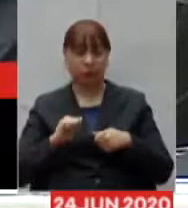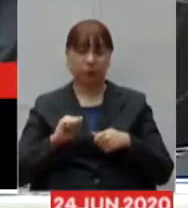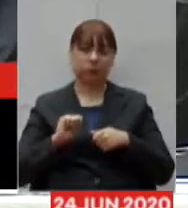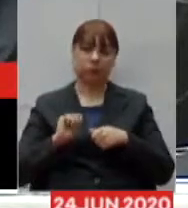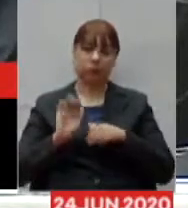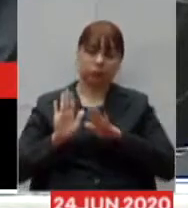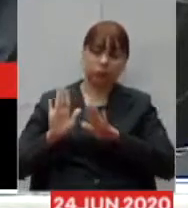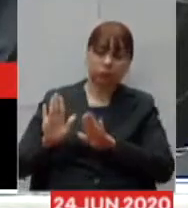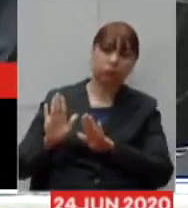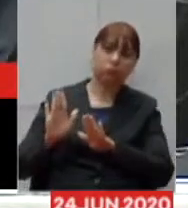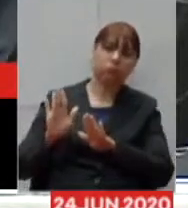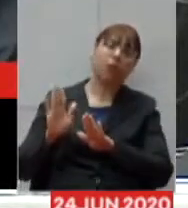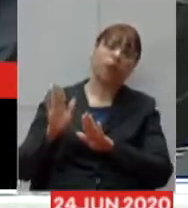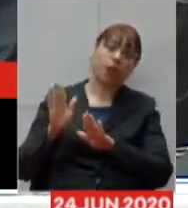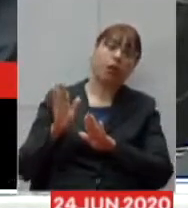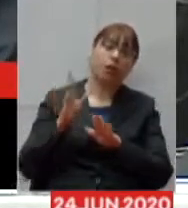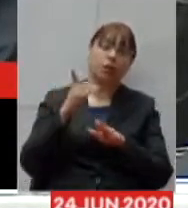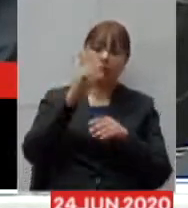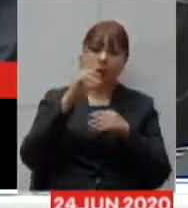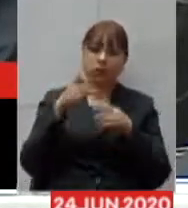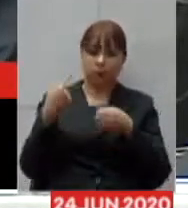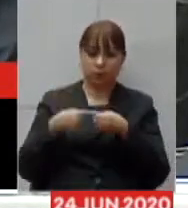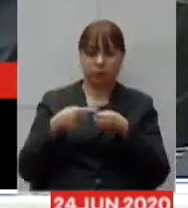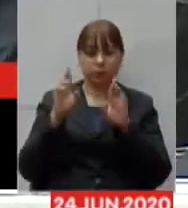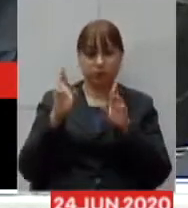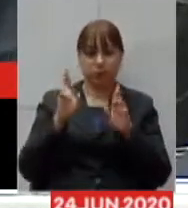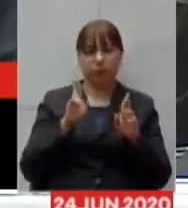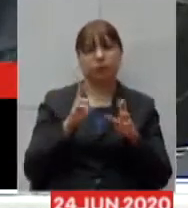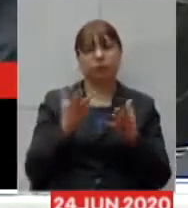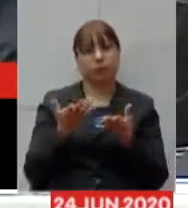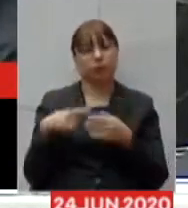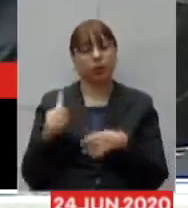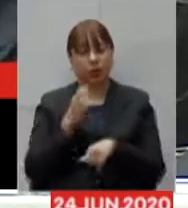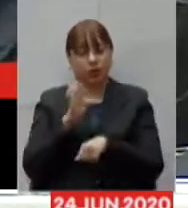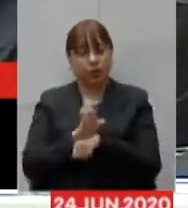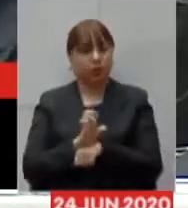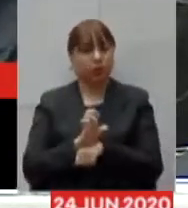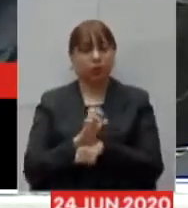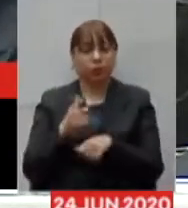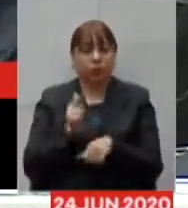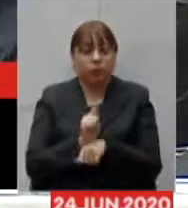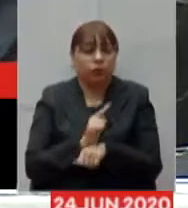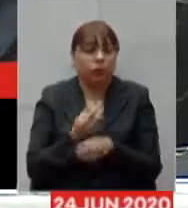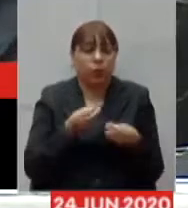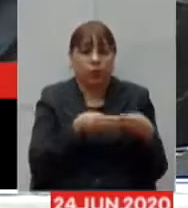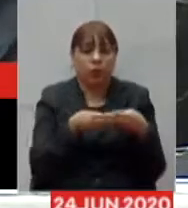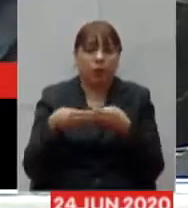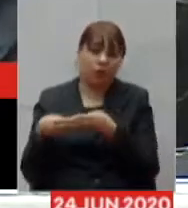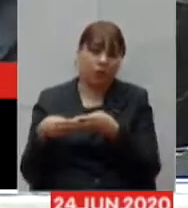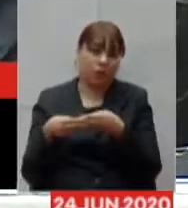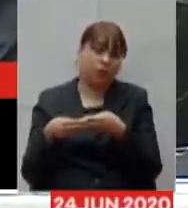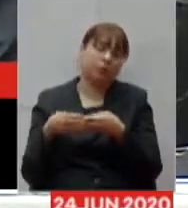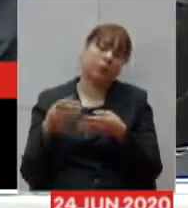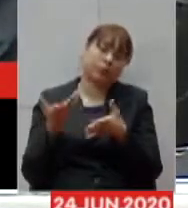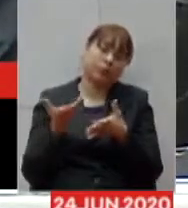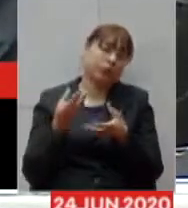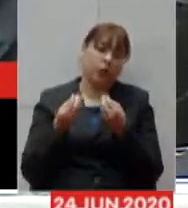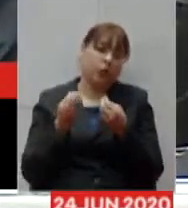municípios quem encaminham então isso é muito importante porque o estado não tem essa gestão do encaminhamento da saúde mental